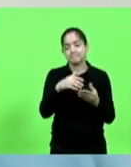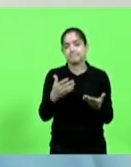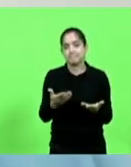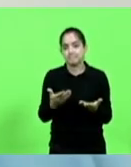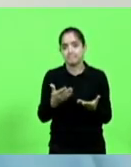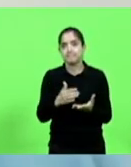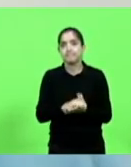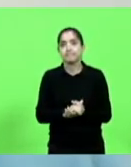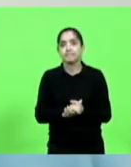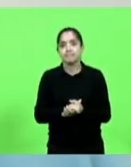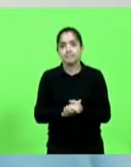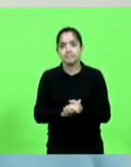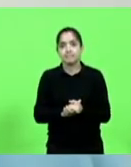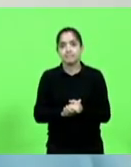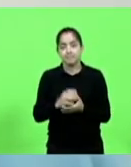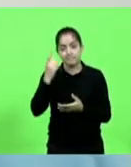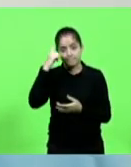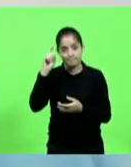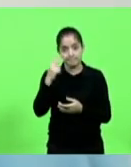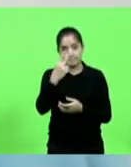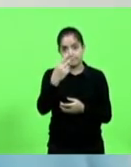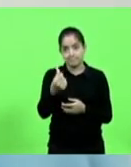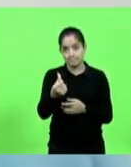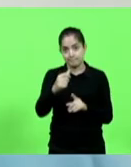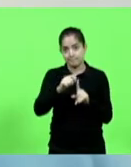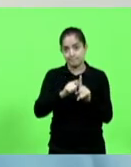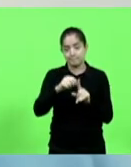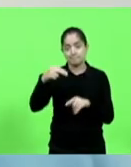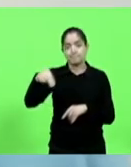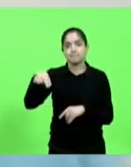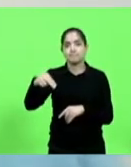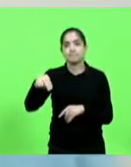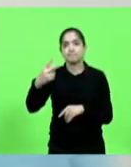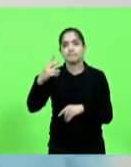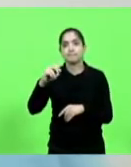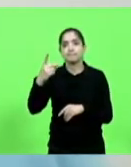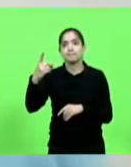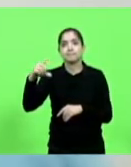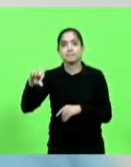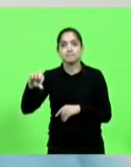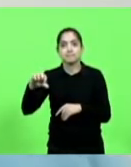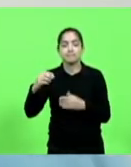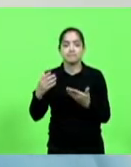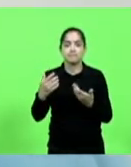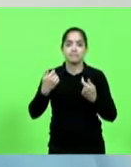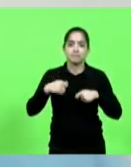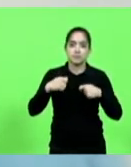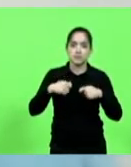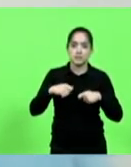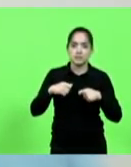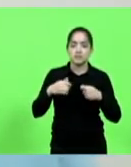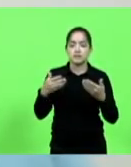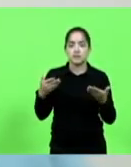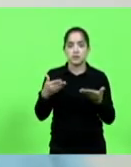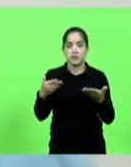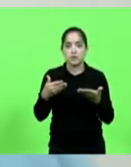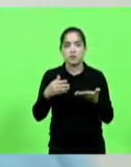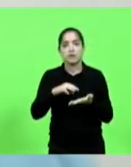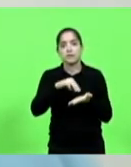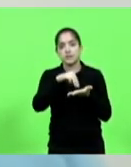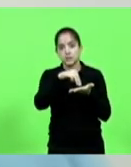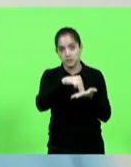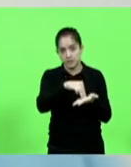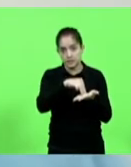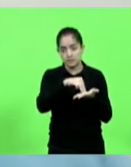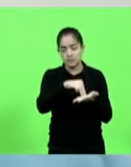bem, 26 de novembro de 2019. Então, acho que nós precisamos, a partir desta moção, fazer